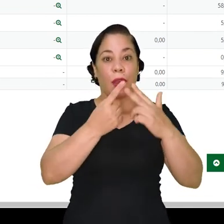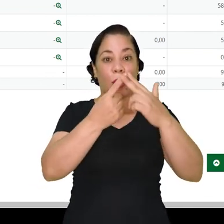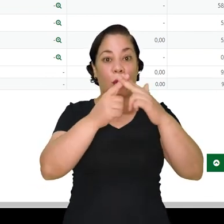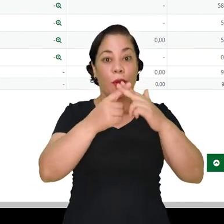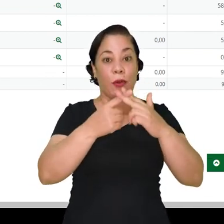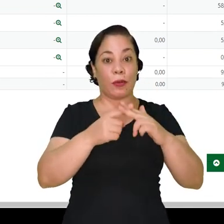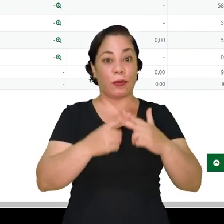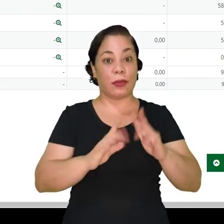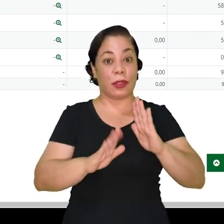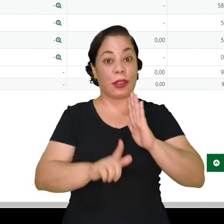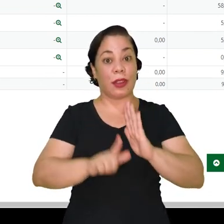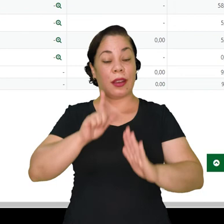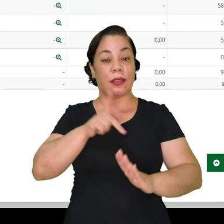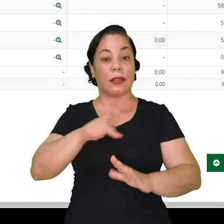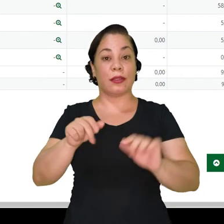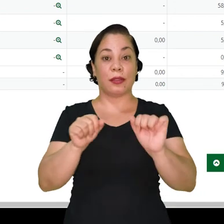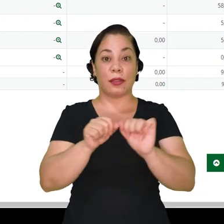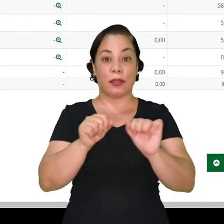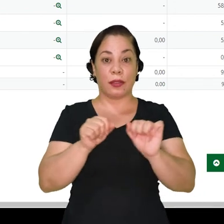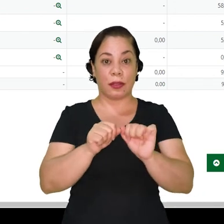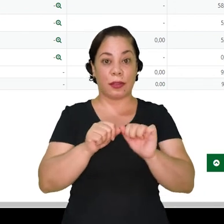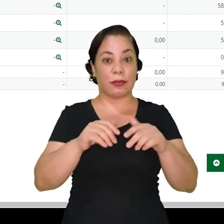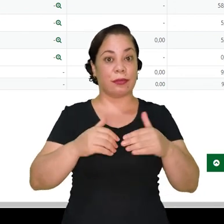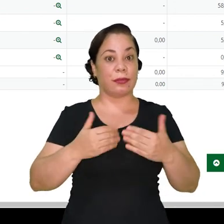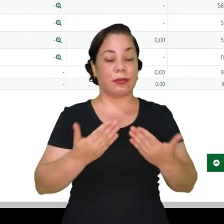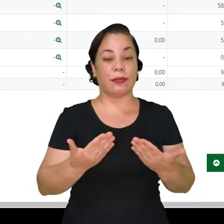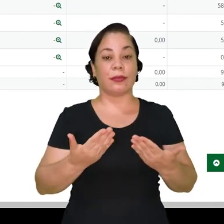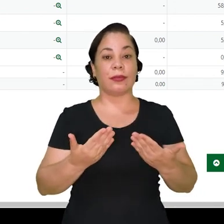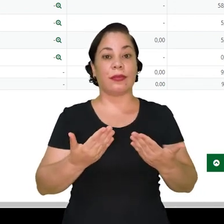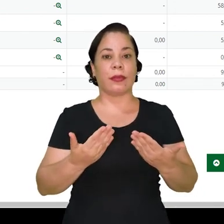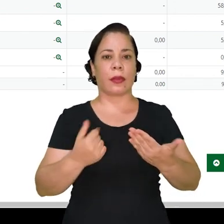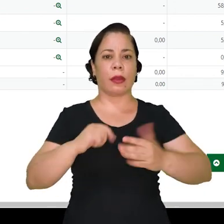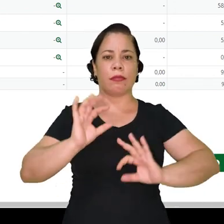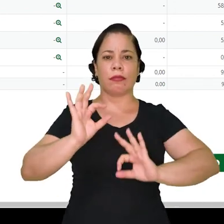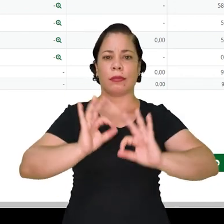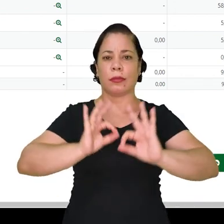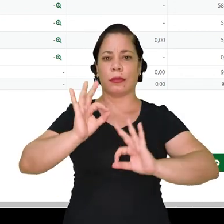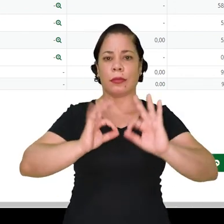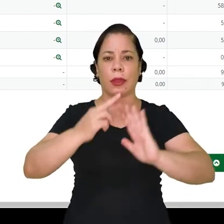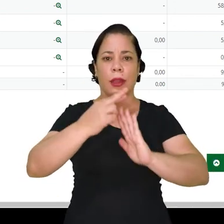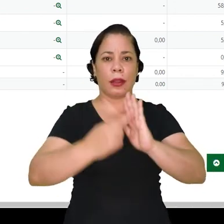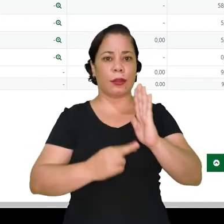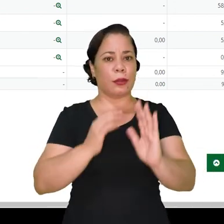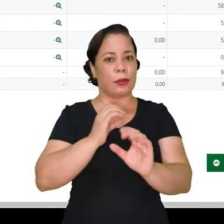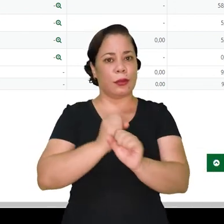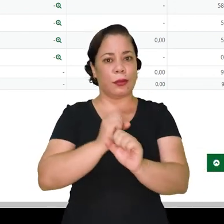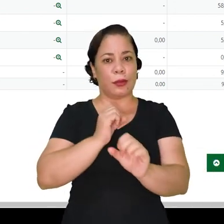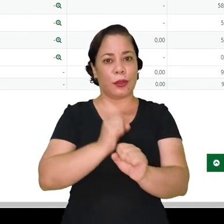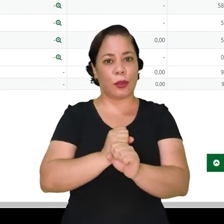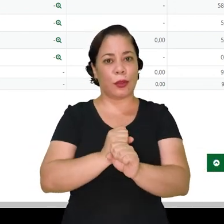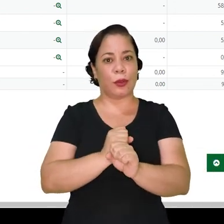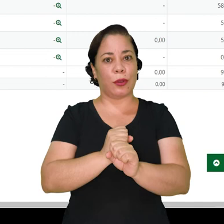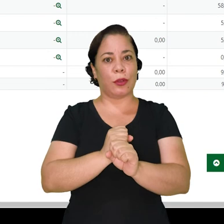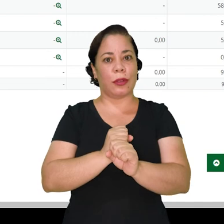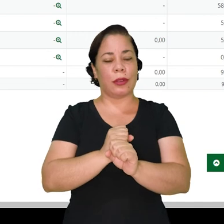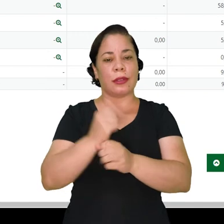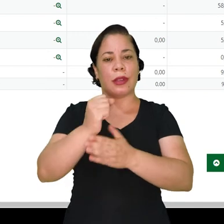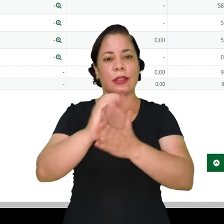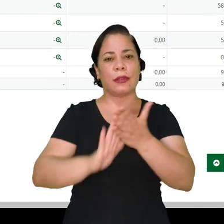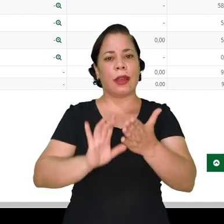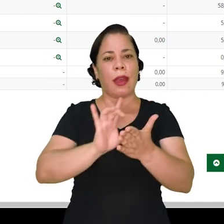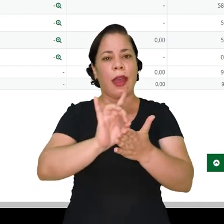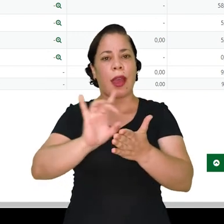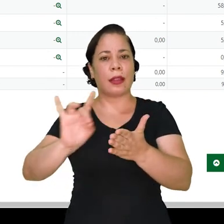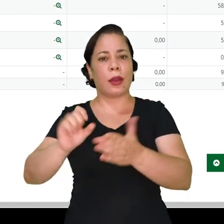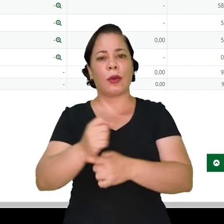a configuração que foi feita pelo professor. Então, toda essa organização do relatório de notas, o valor das